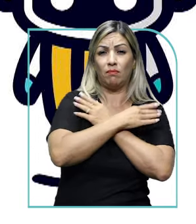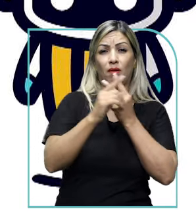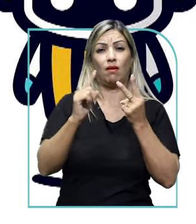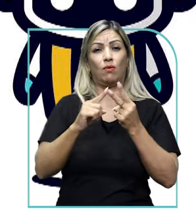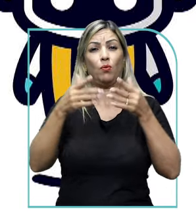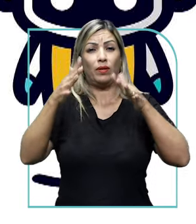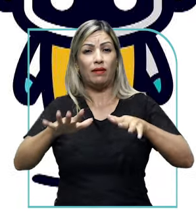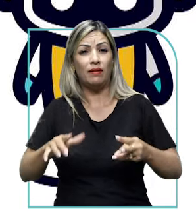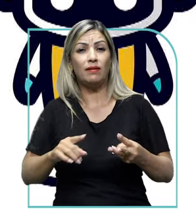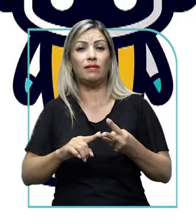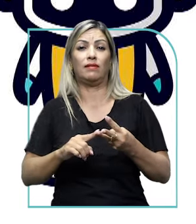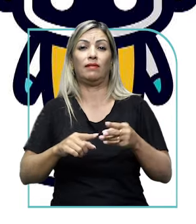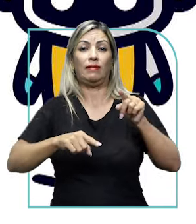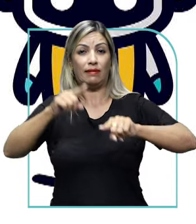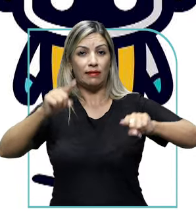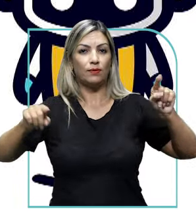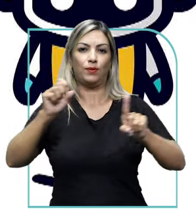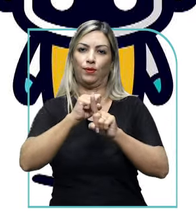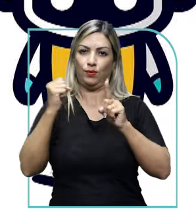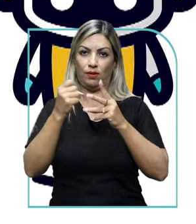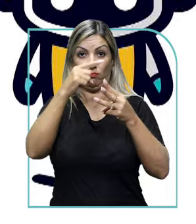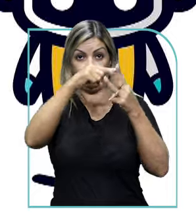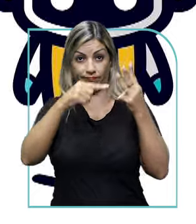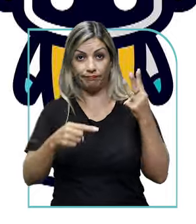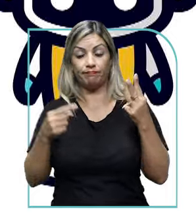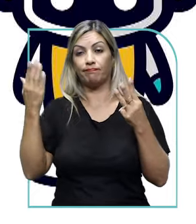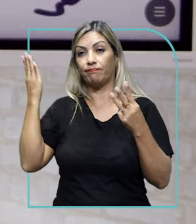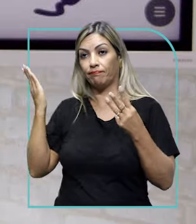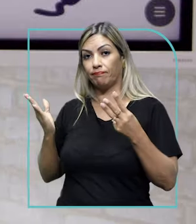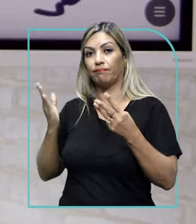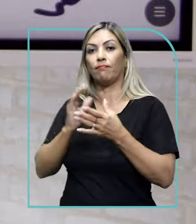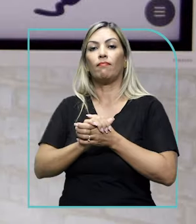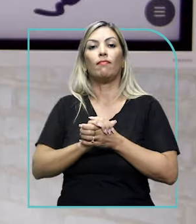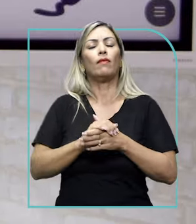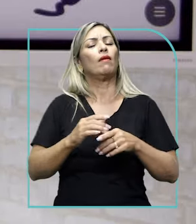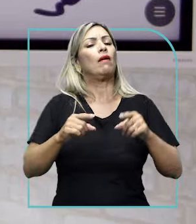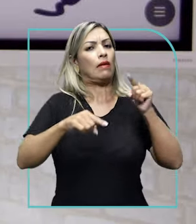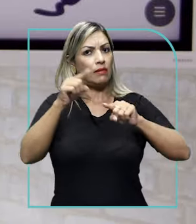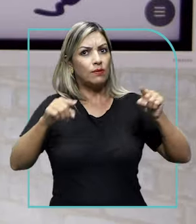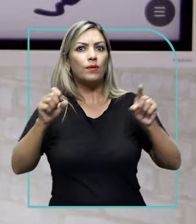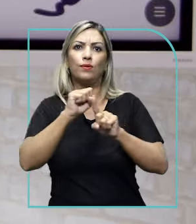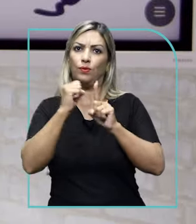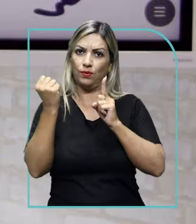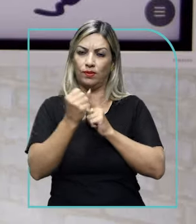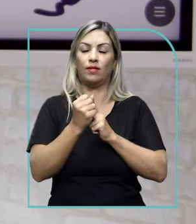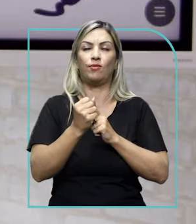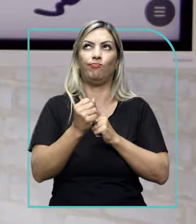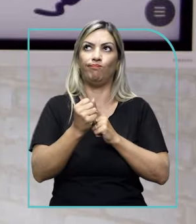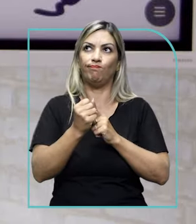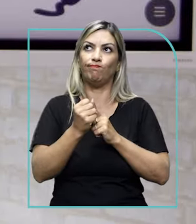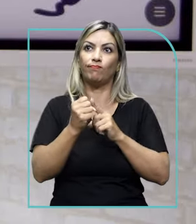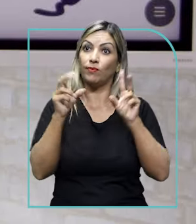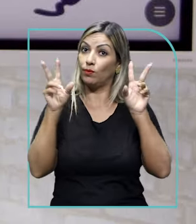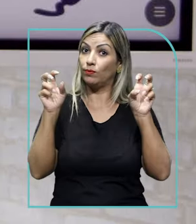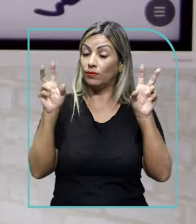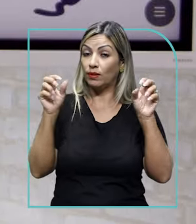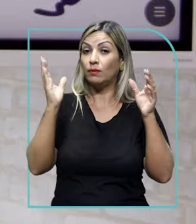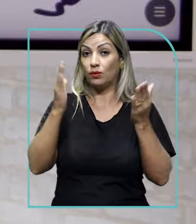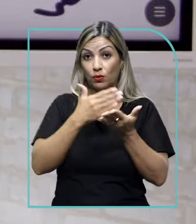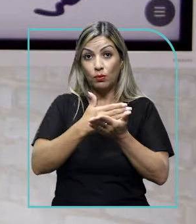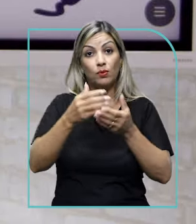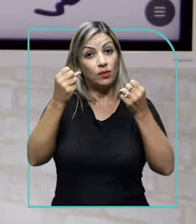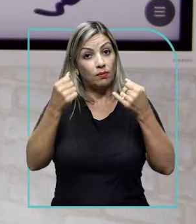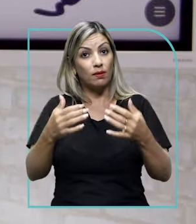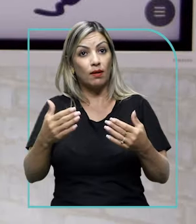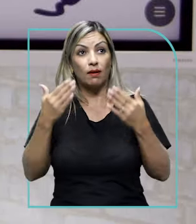econômica e desigualdade social. A desigualdade social é algo que a gente já começou a falar